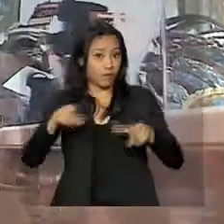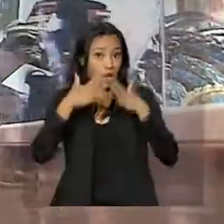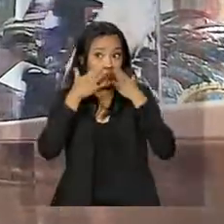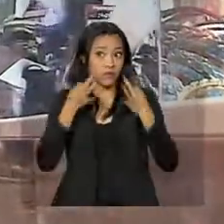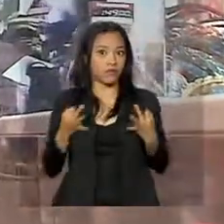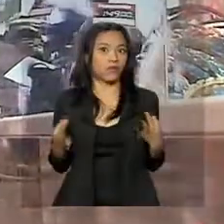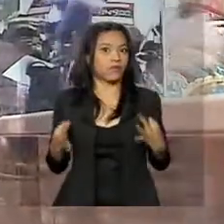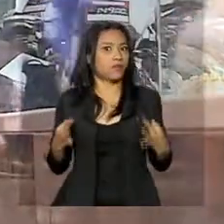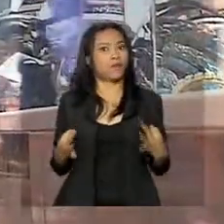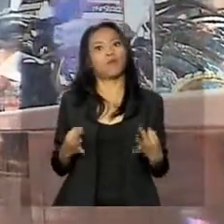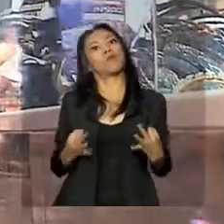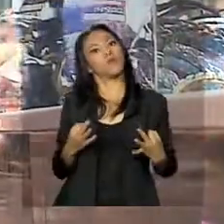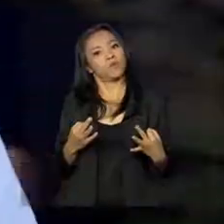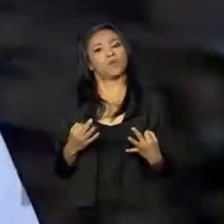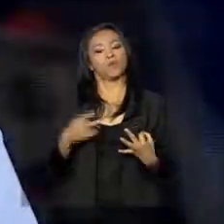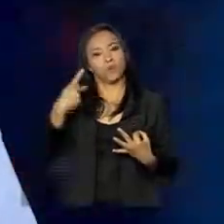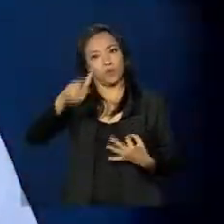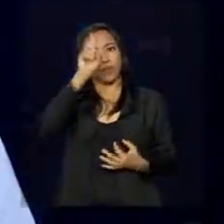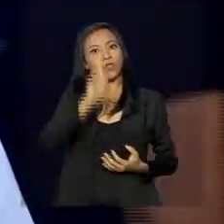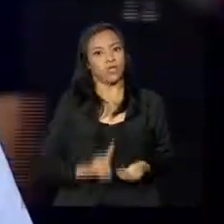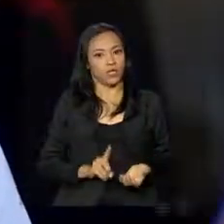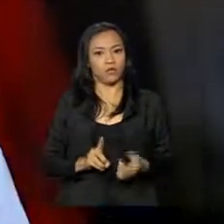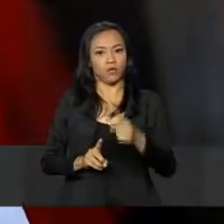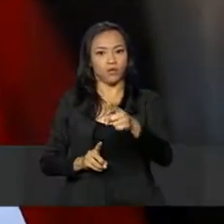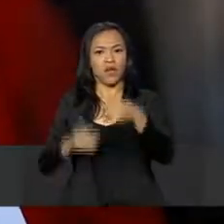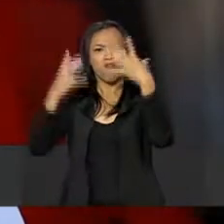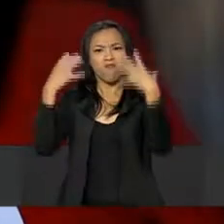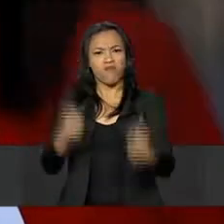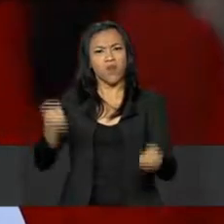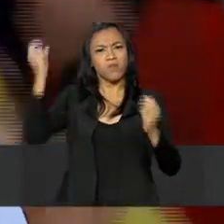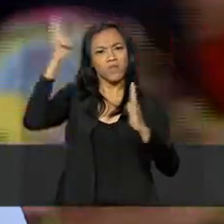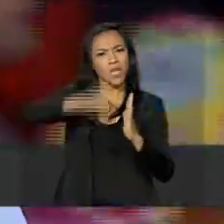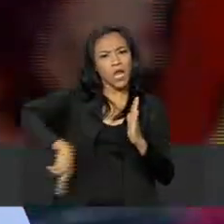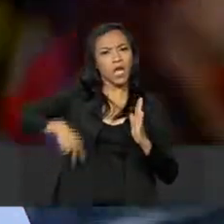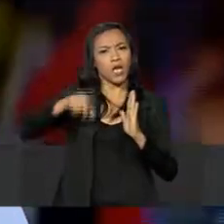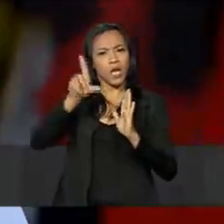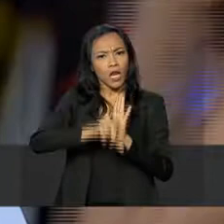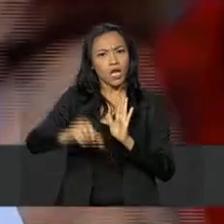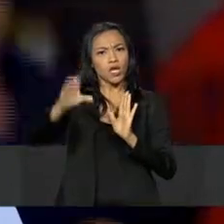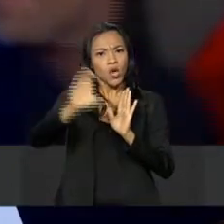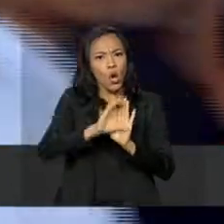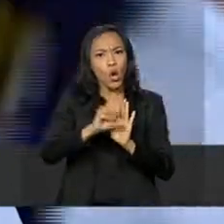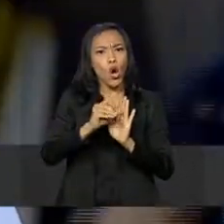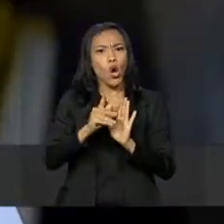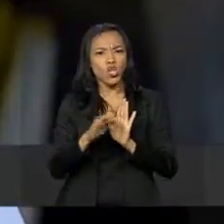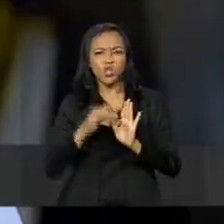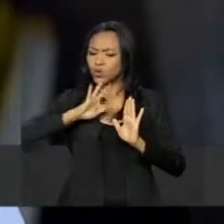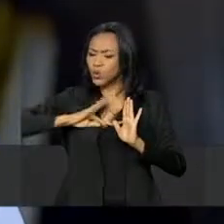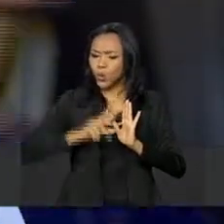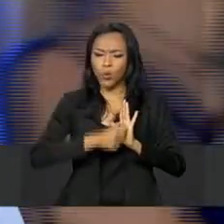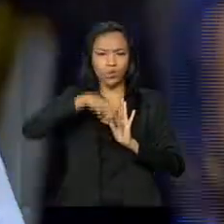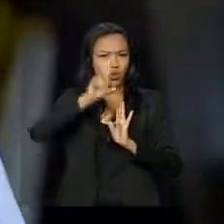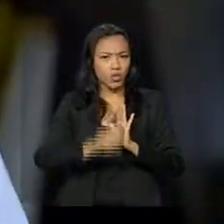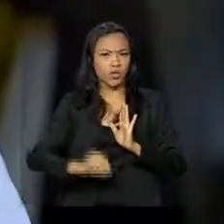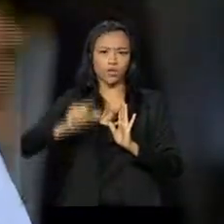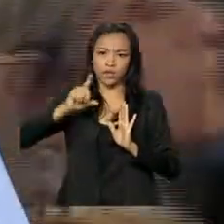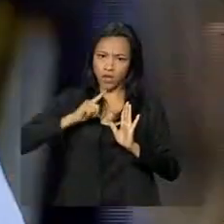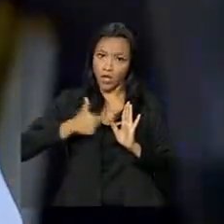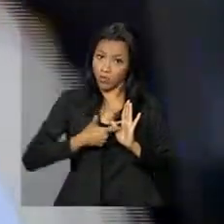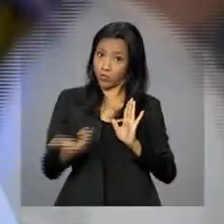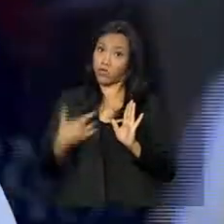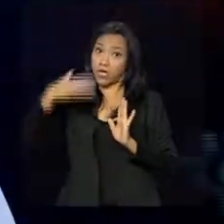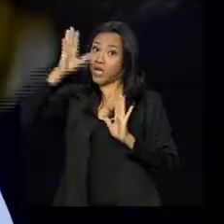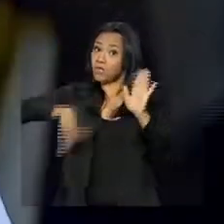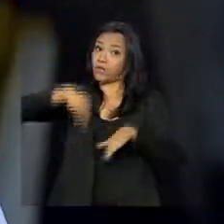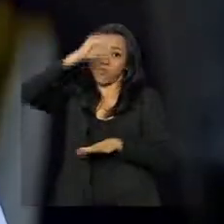constante dos seus direitos. Vamos ler o Código de Defesa do Consumidor, que lá estão todos os direitos que nós temos e não